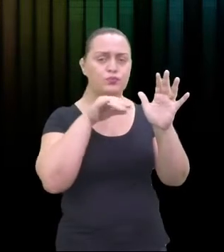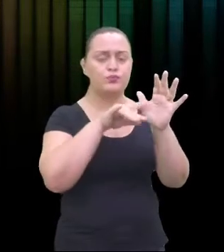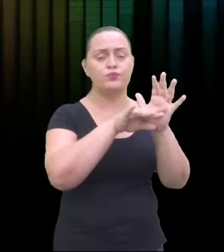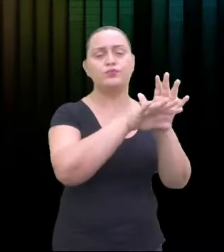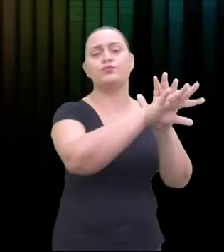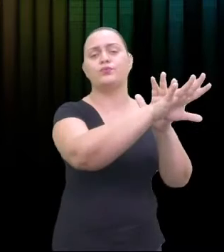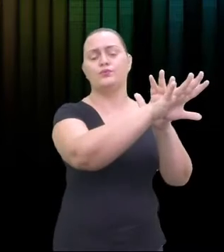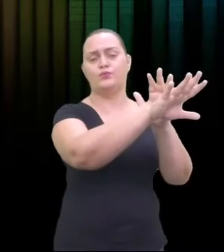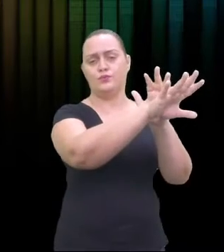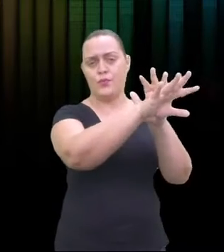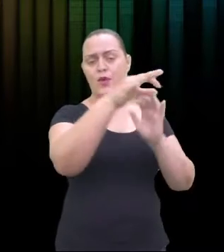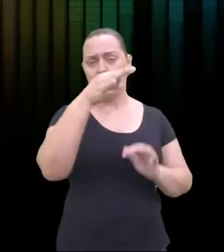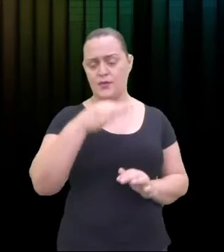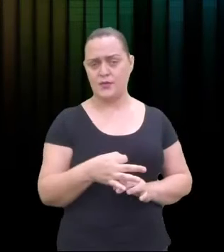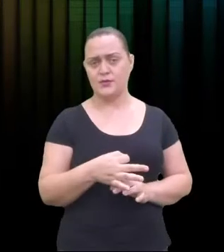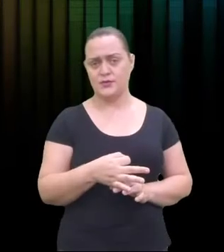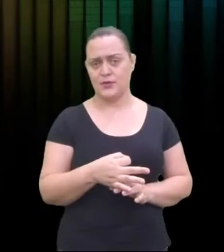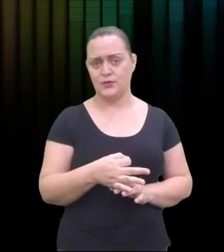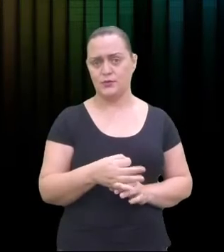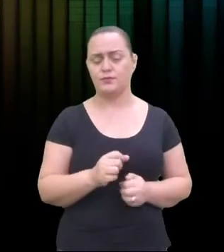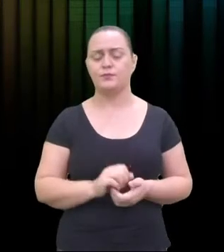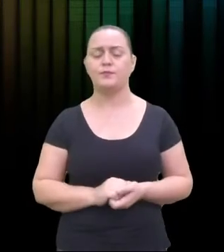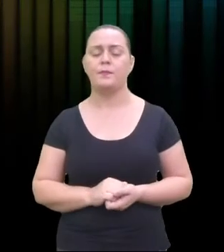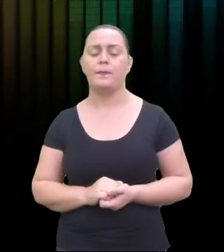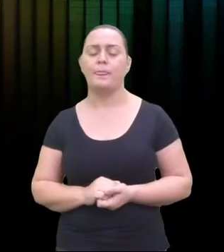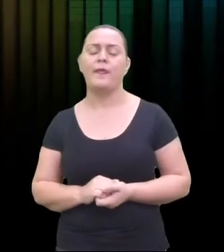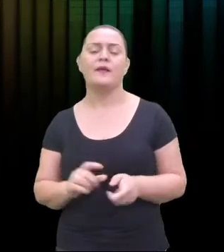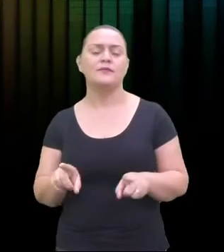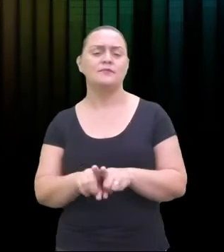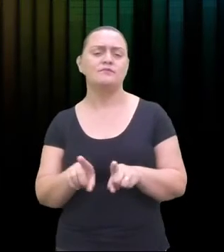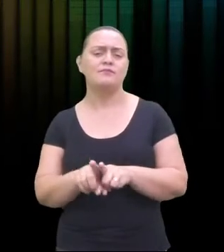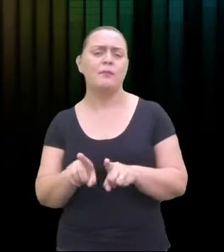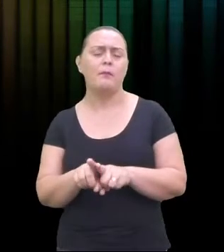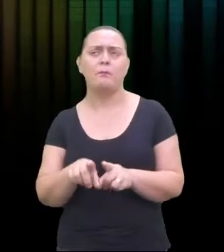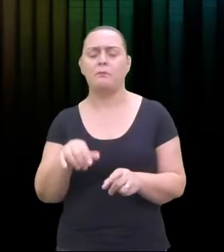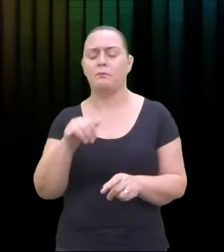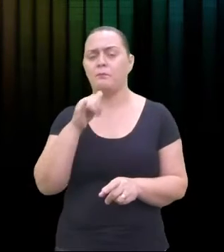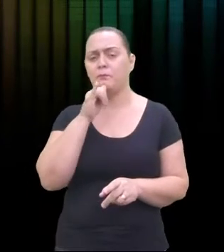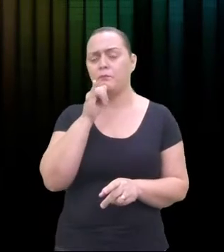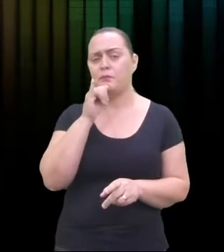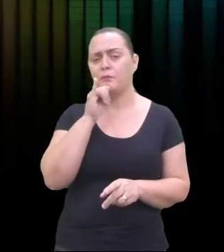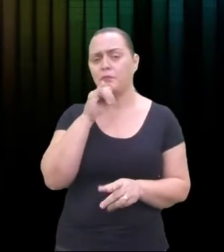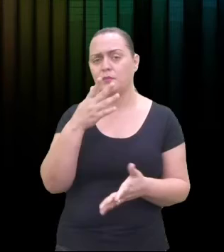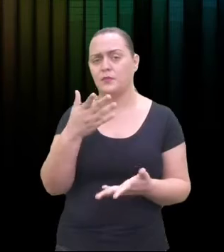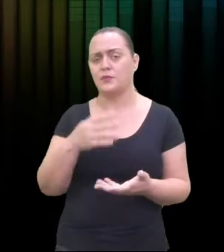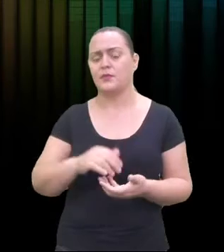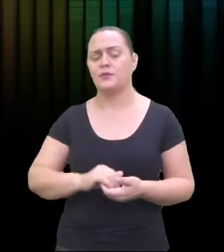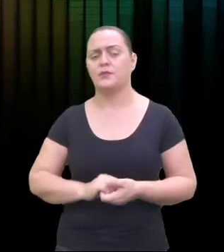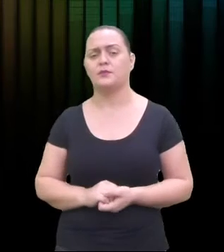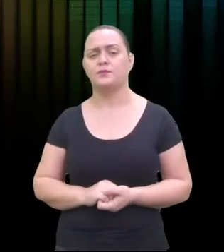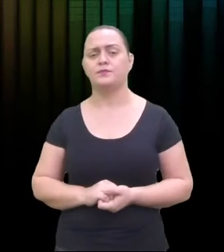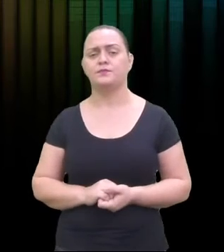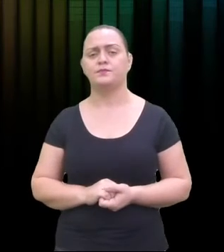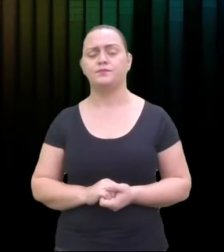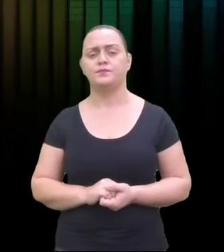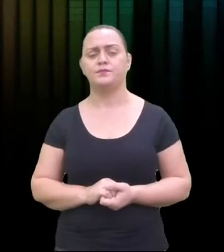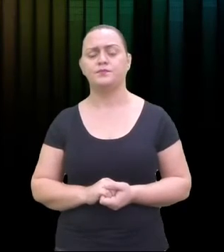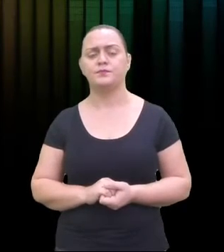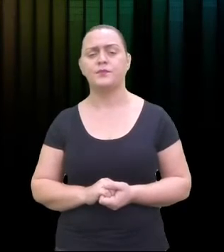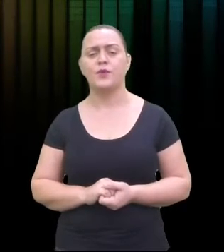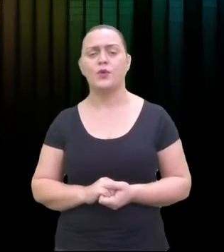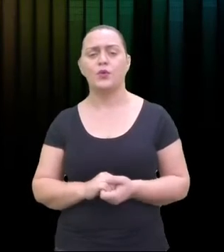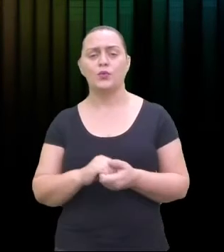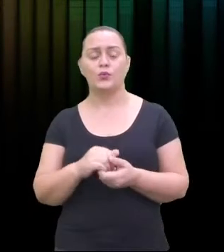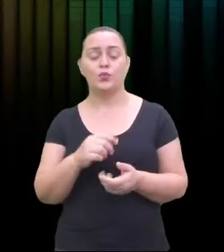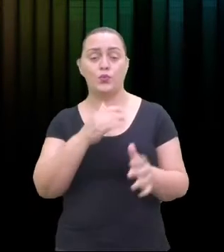ou de uma paleta dupla, é também diferente. No caso, o vocês entenderam aí? Os